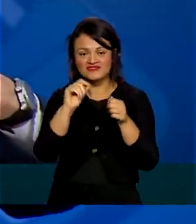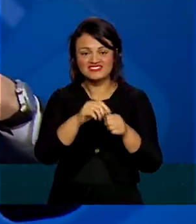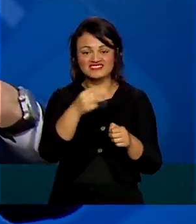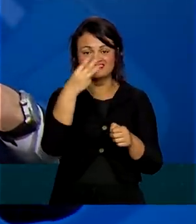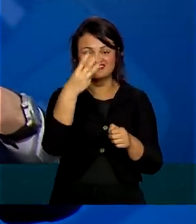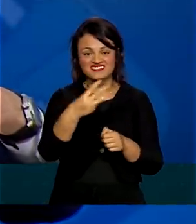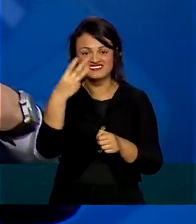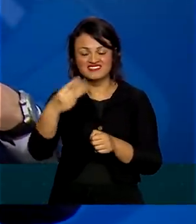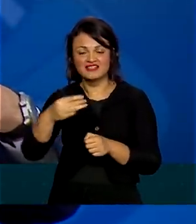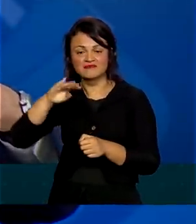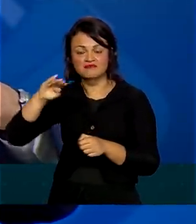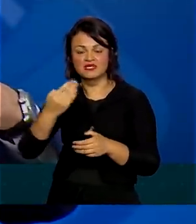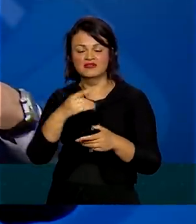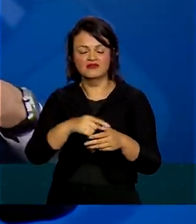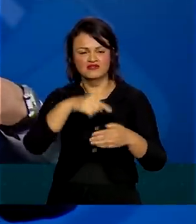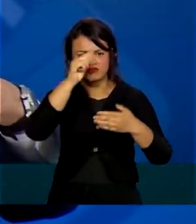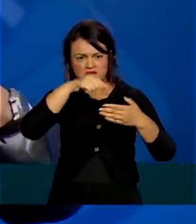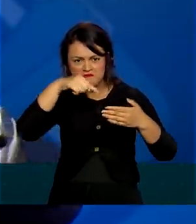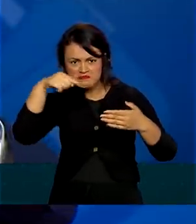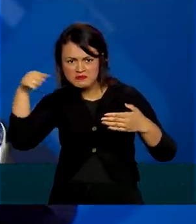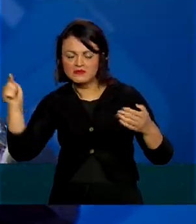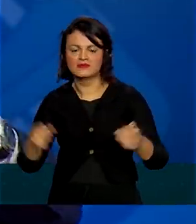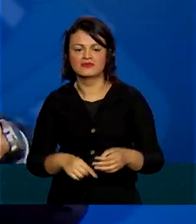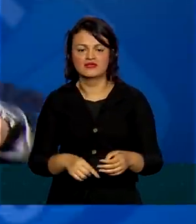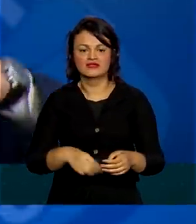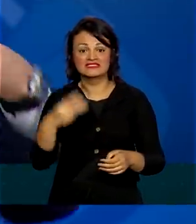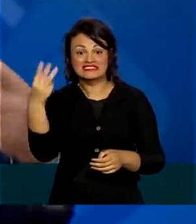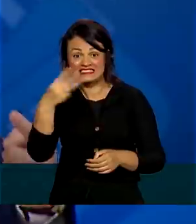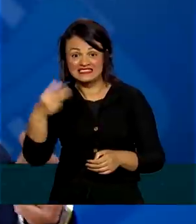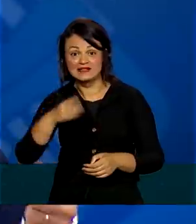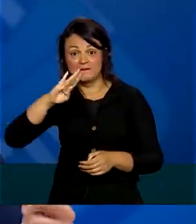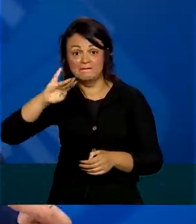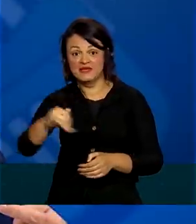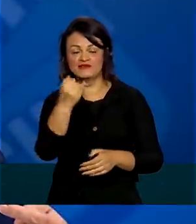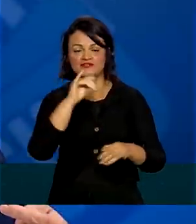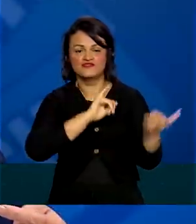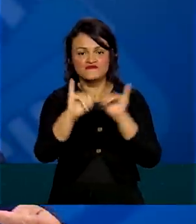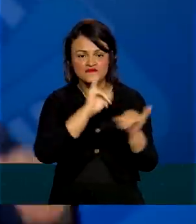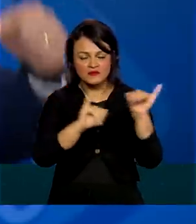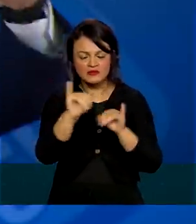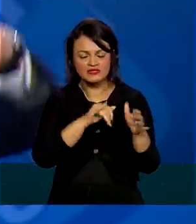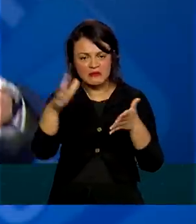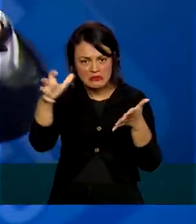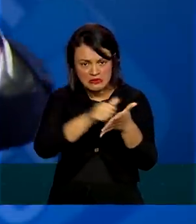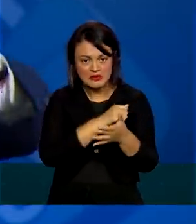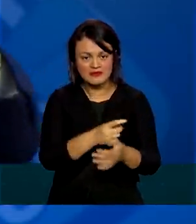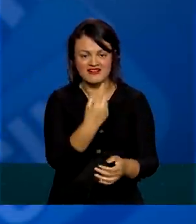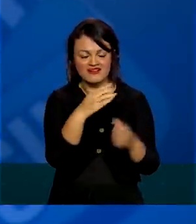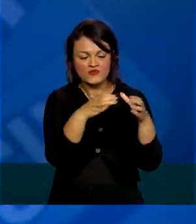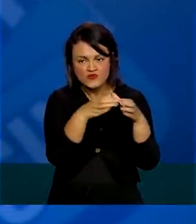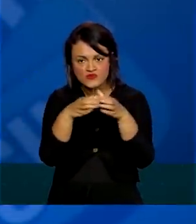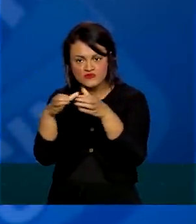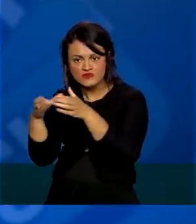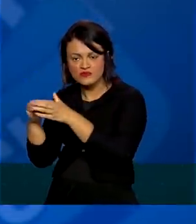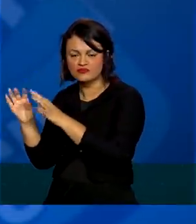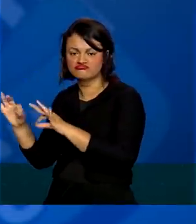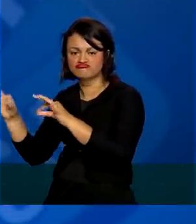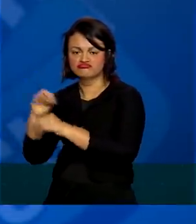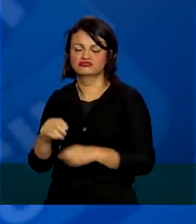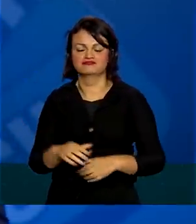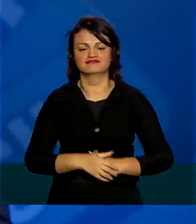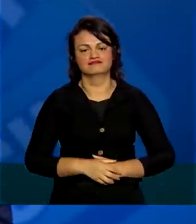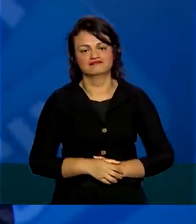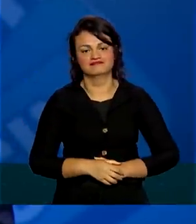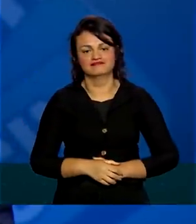bilhões de batimentos. São 33 bilhões de informações que são processadas para cada um desses grupos que eu estou